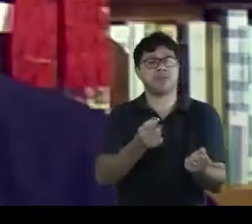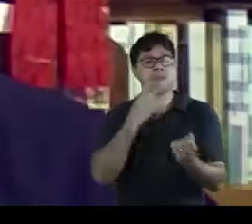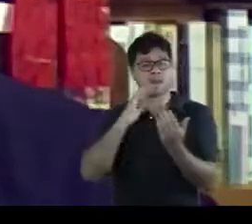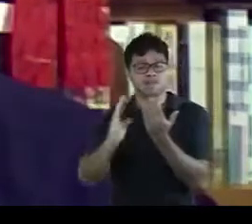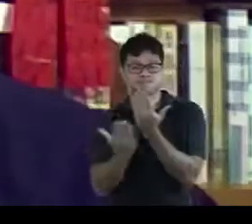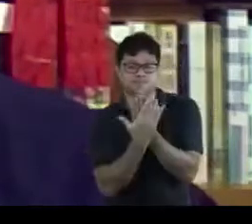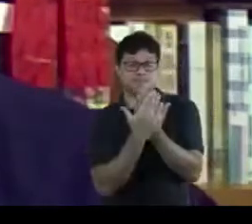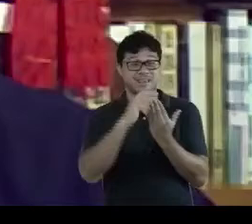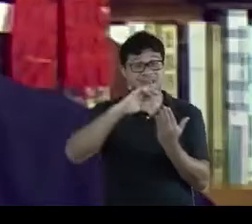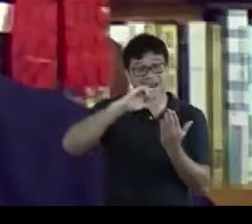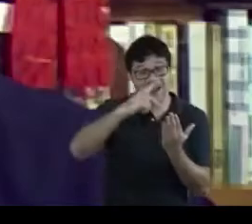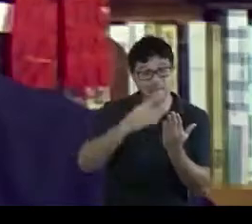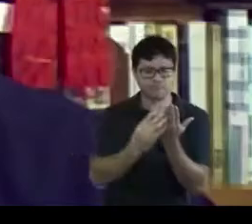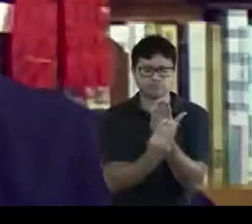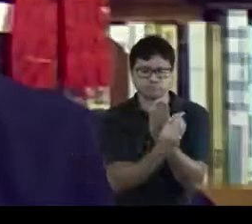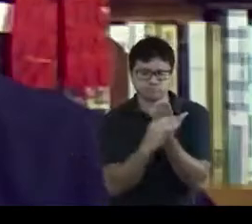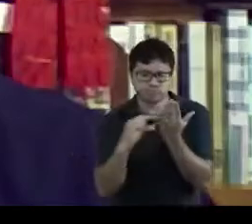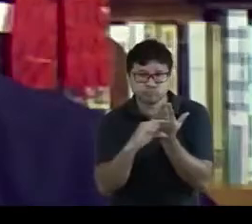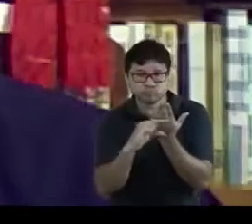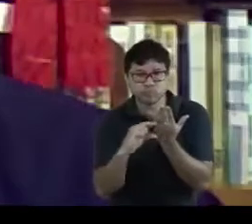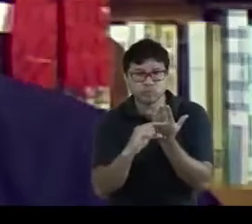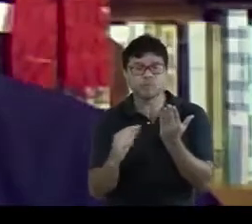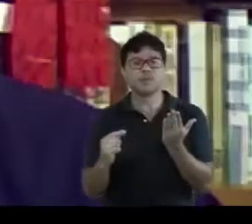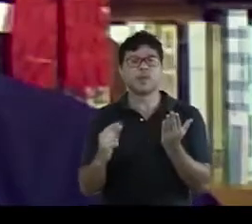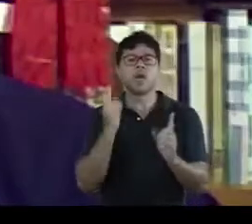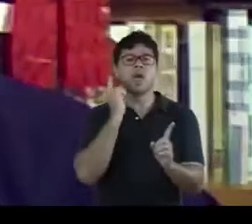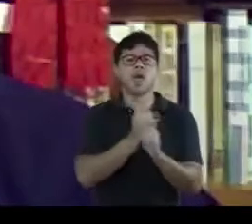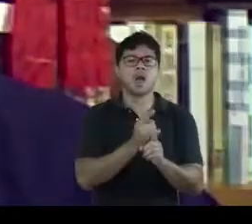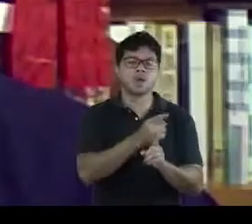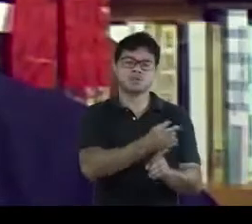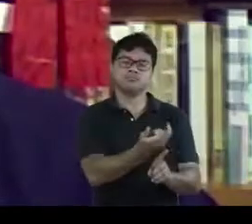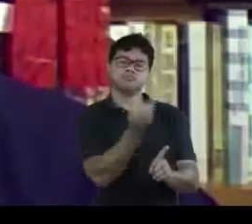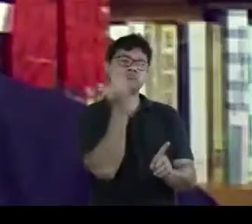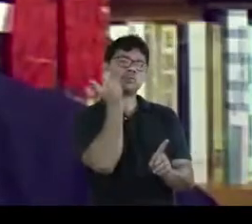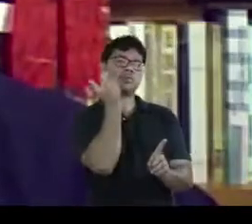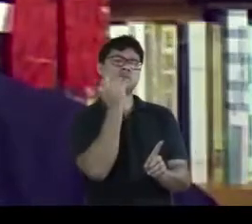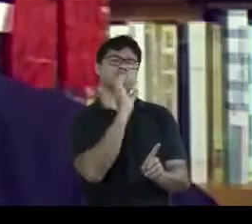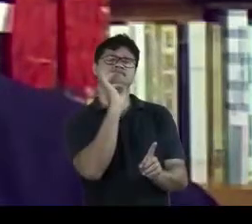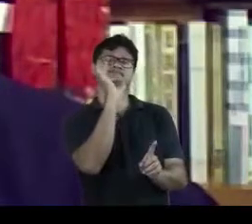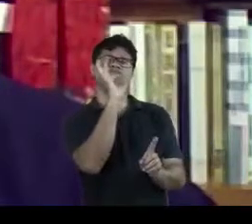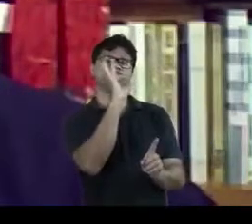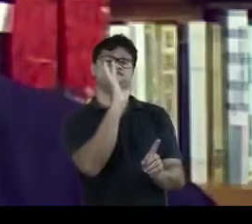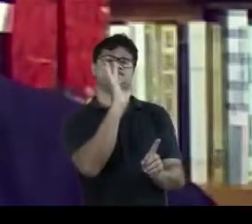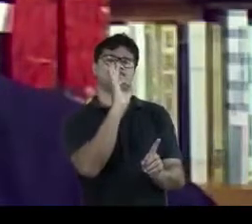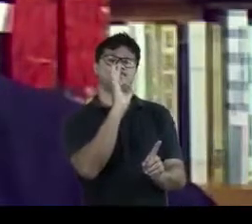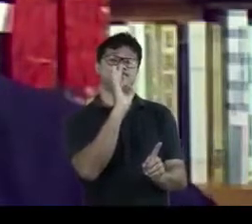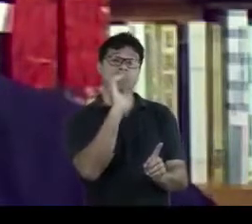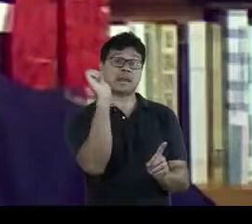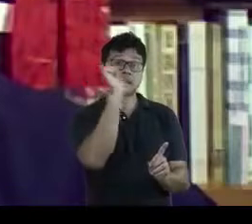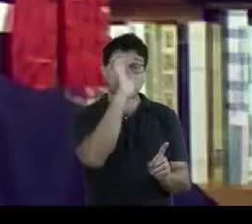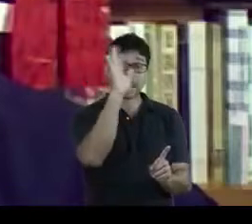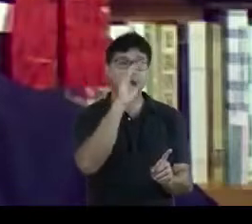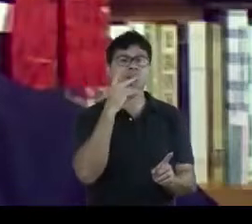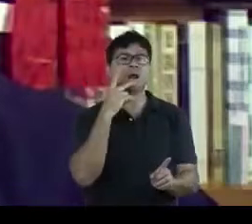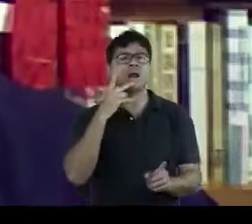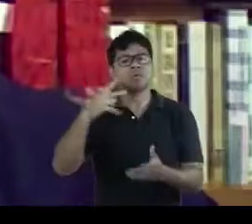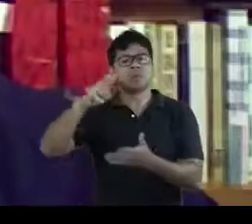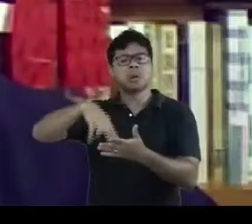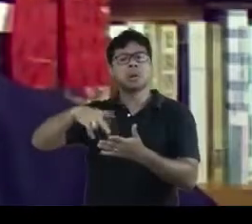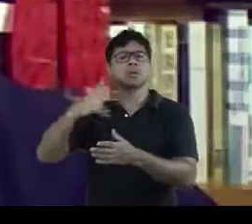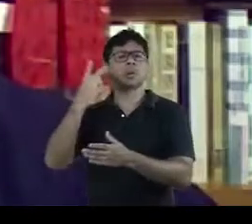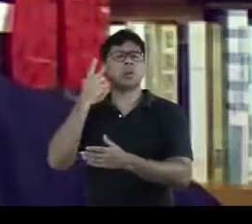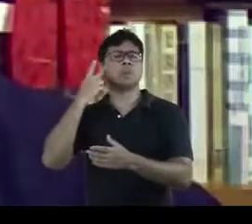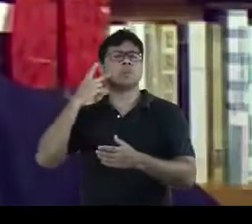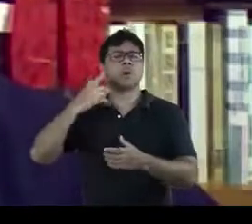contracapa do romance de Faudrat e Montepin encontramos uma informação preciosa, muitas vezes desprezada pelo leitor